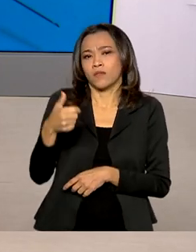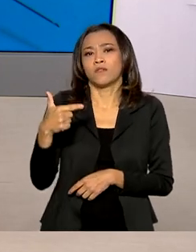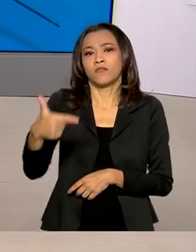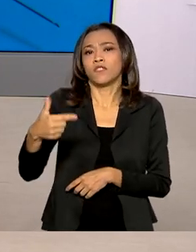milhões.